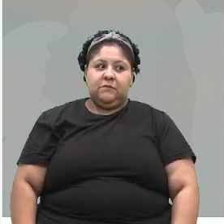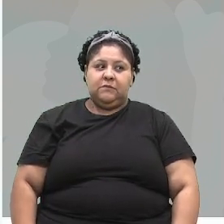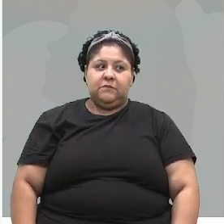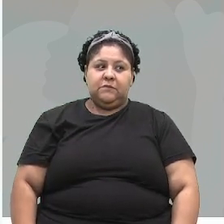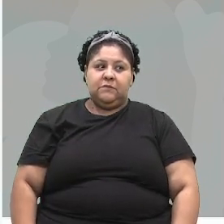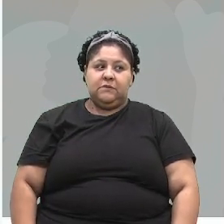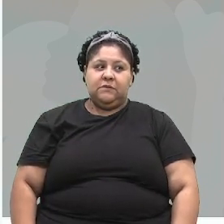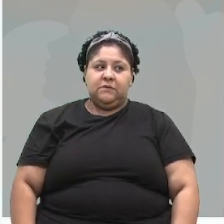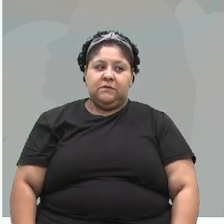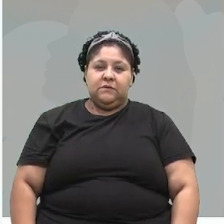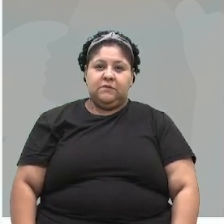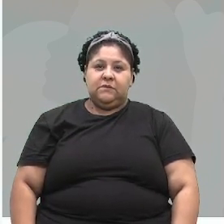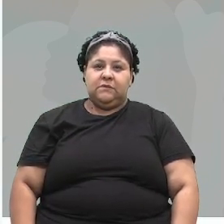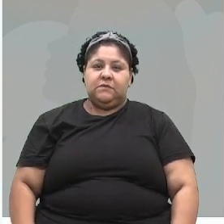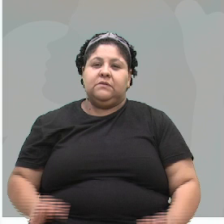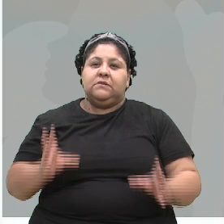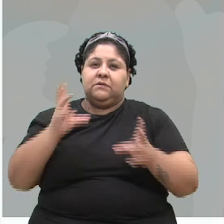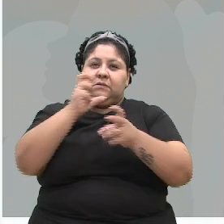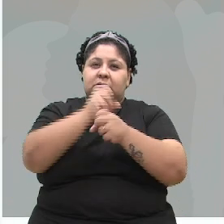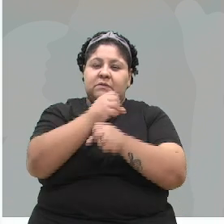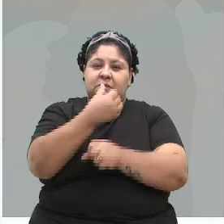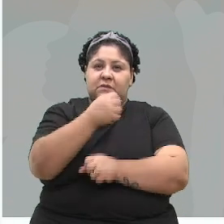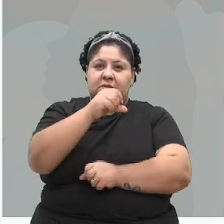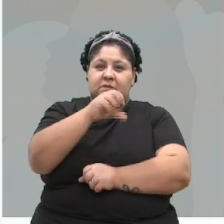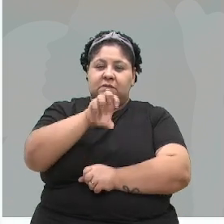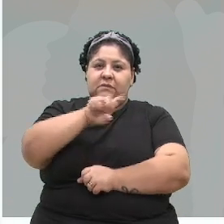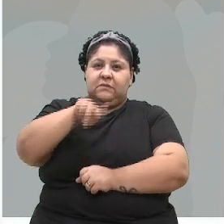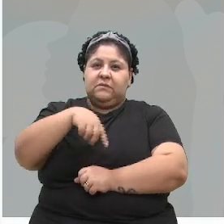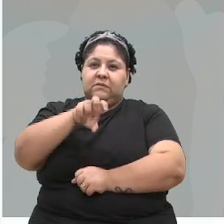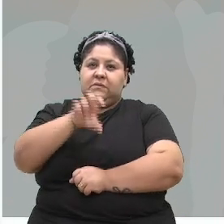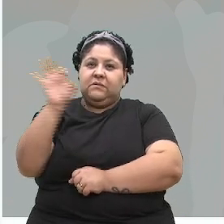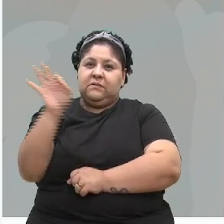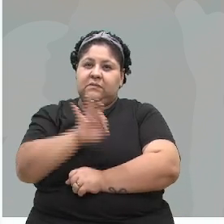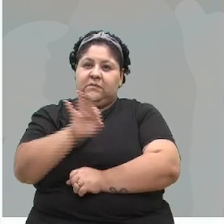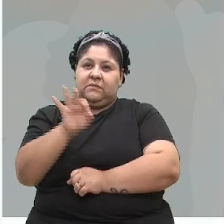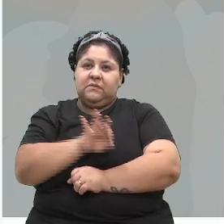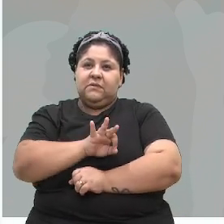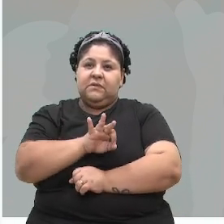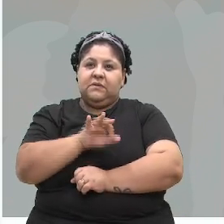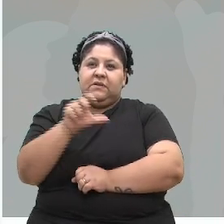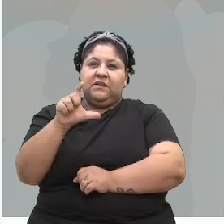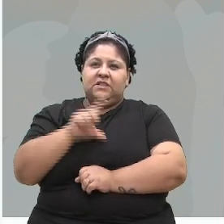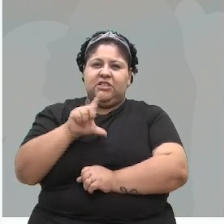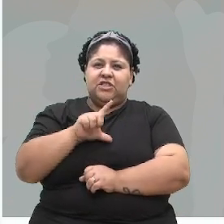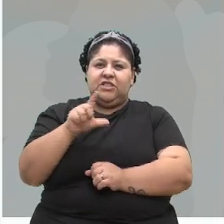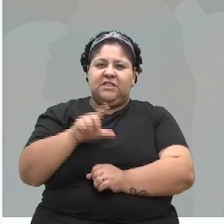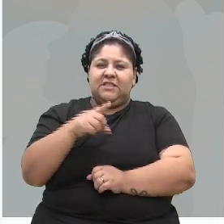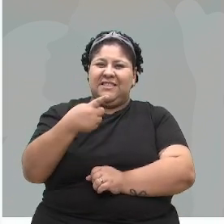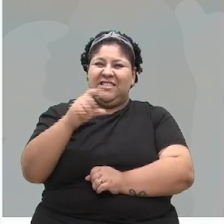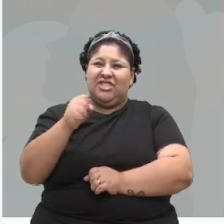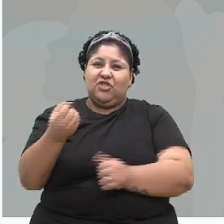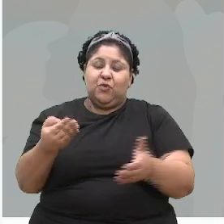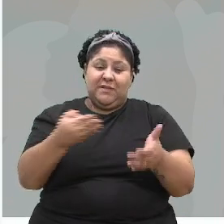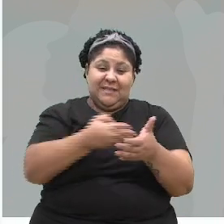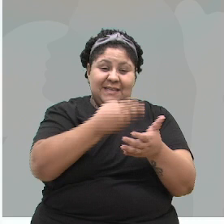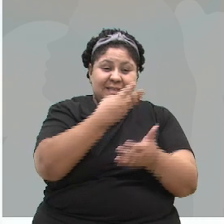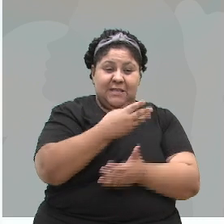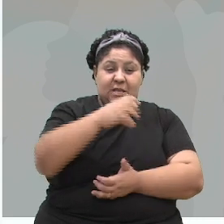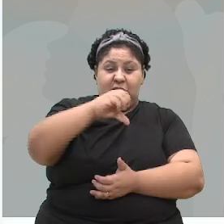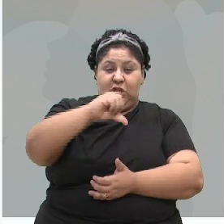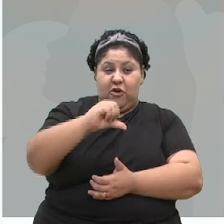Nesse somatório, 65,5% das vítimas contavam com idade entre 18 e